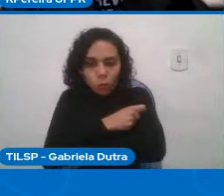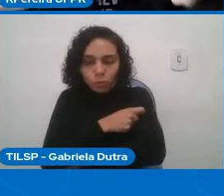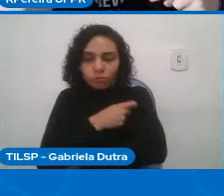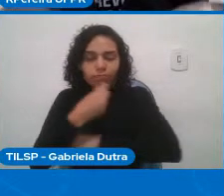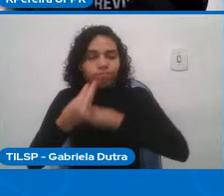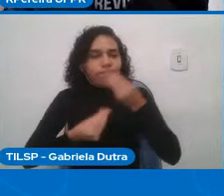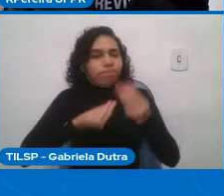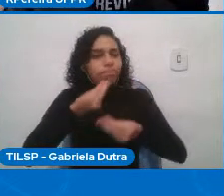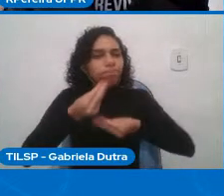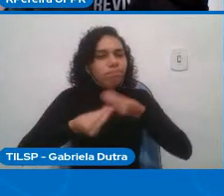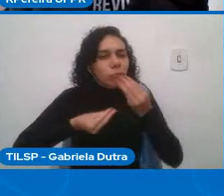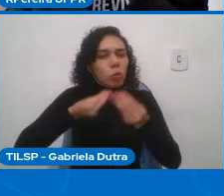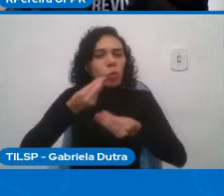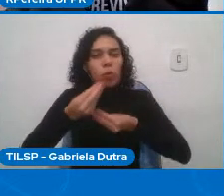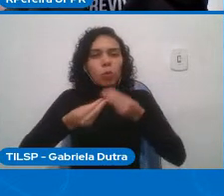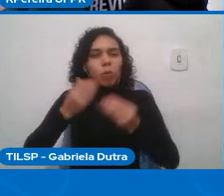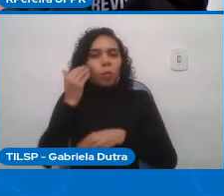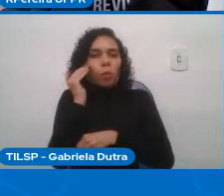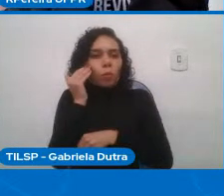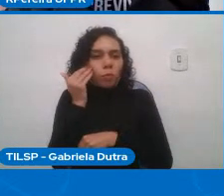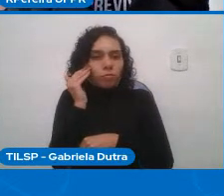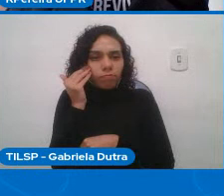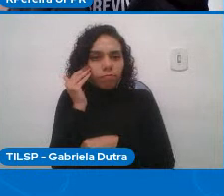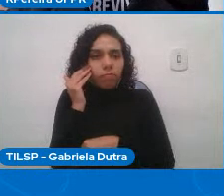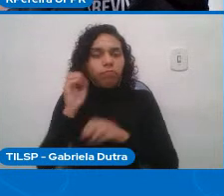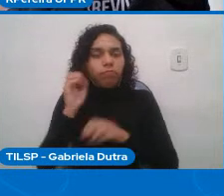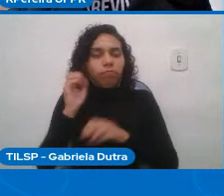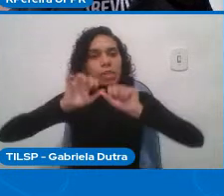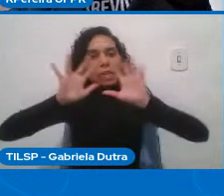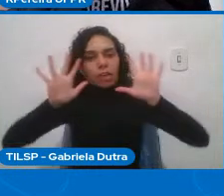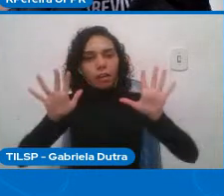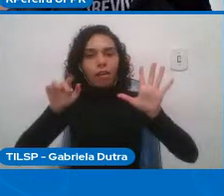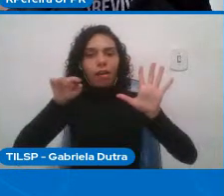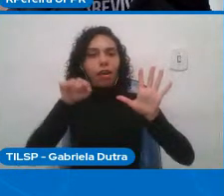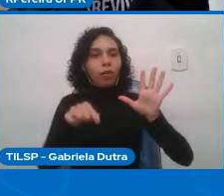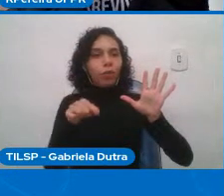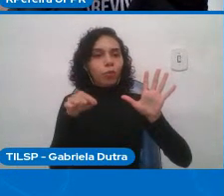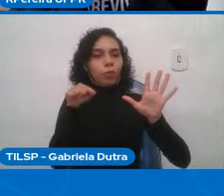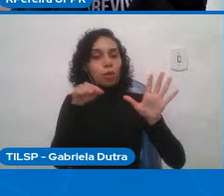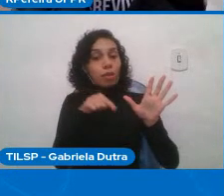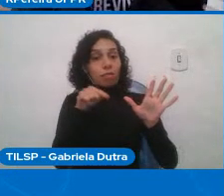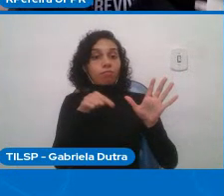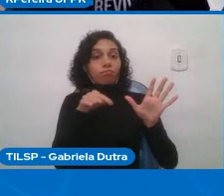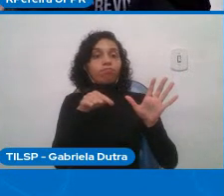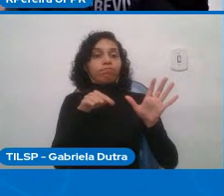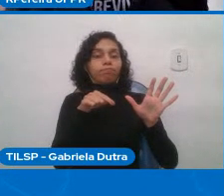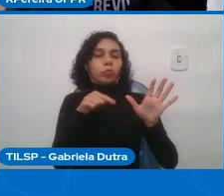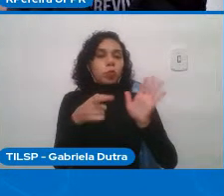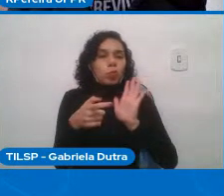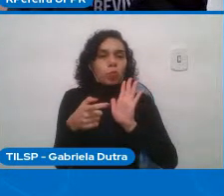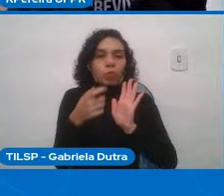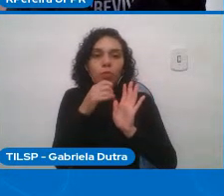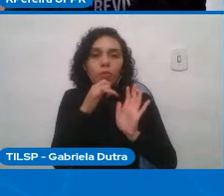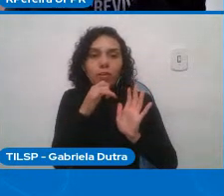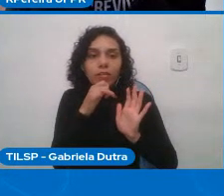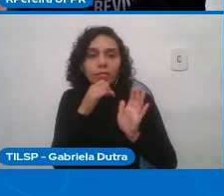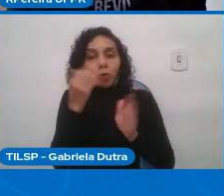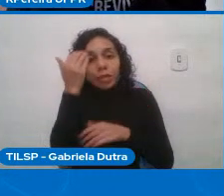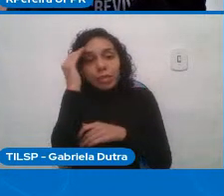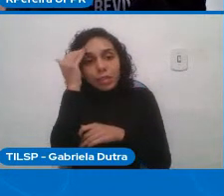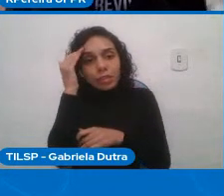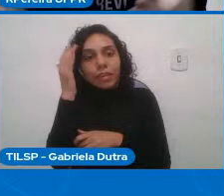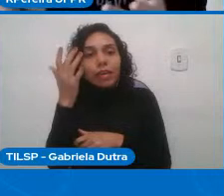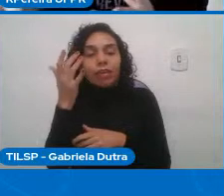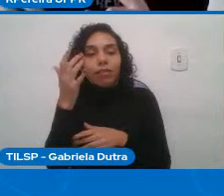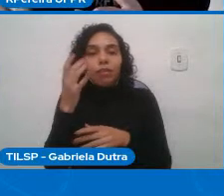pessoas nós mesmos nos capacitamos a entender esse contexto a entender o que está antes da tecnologia que nós